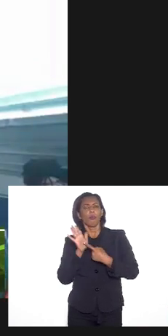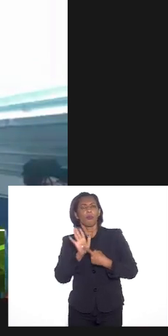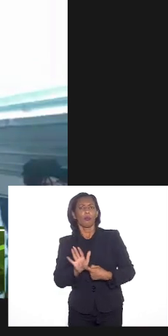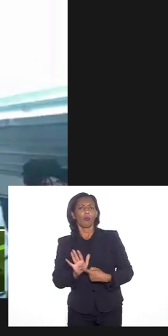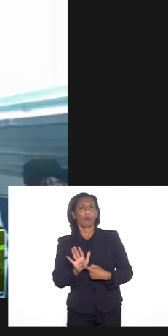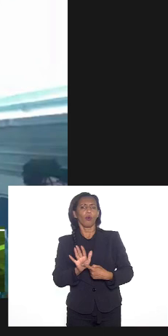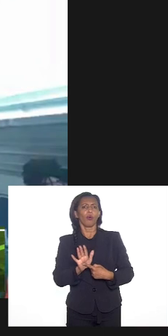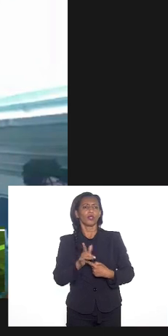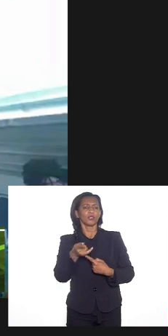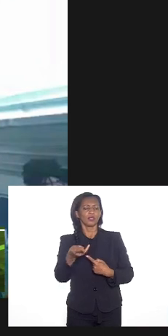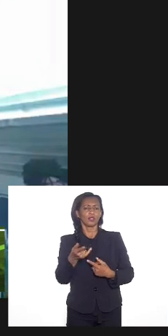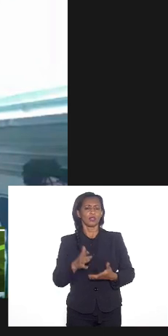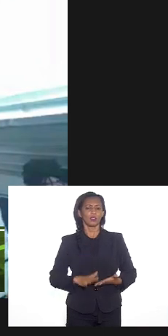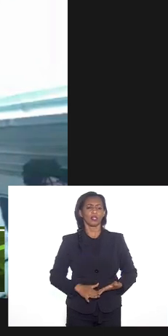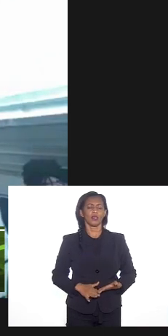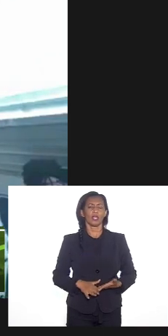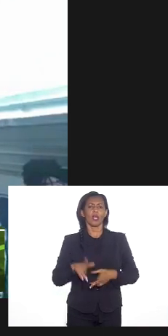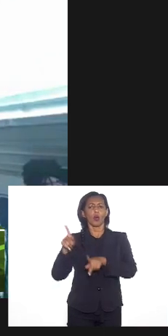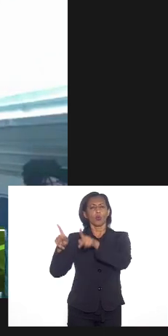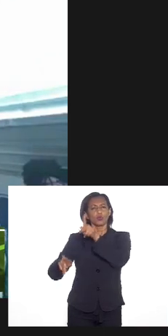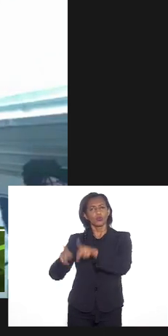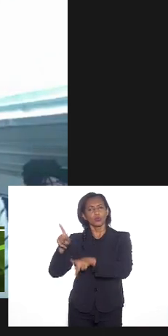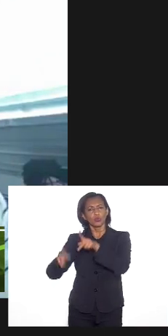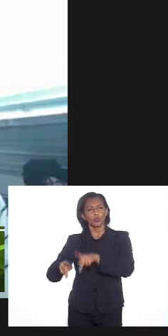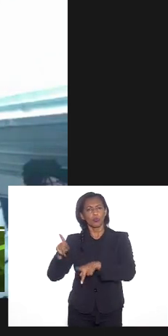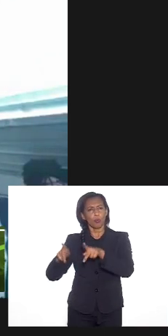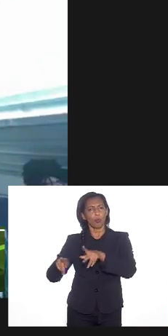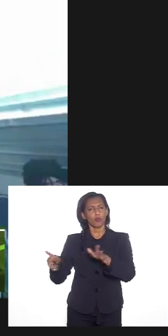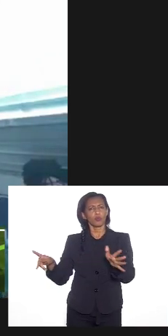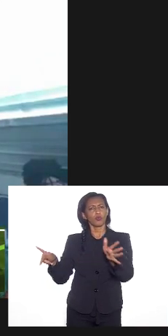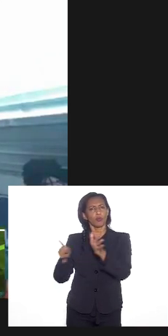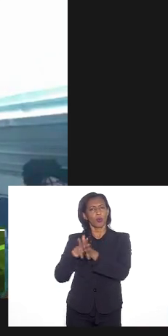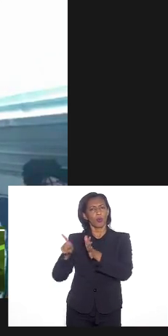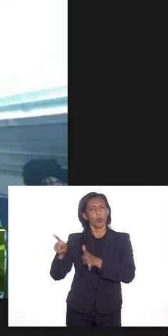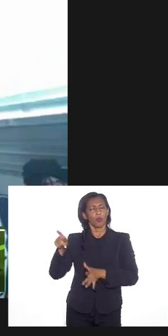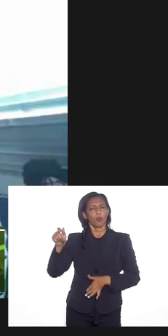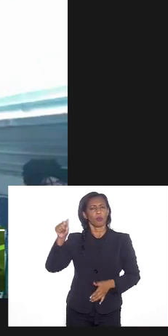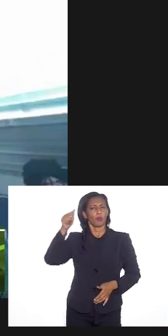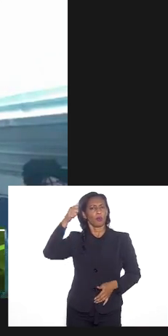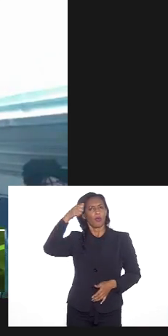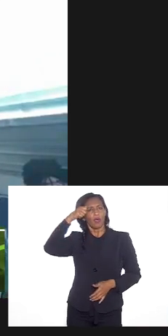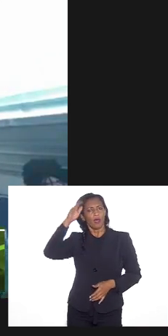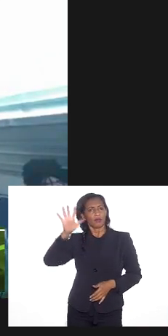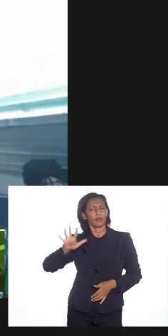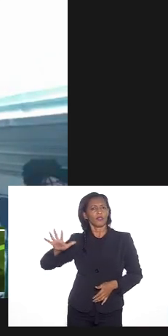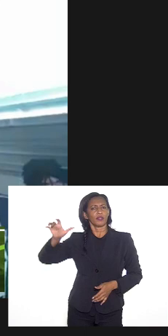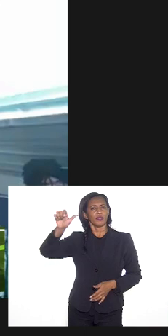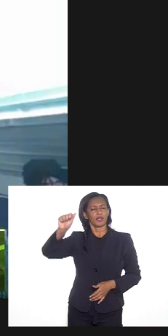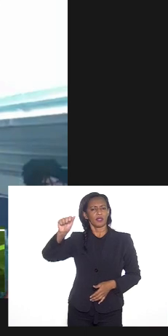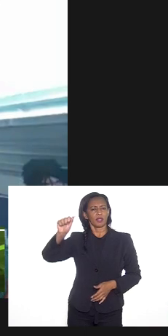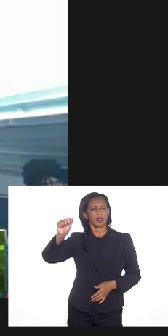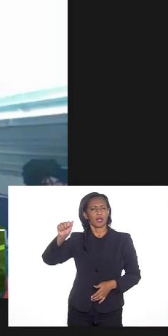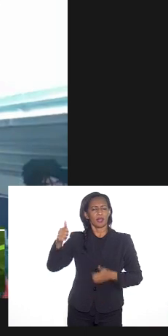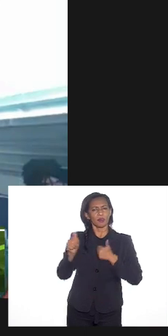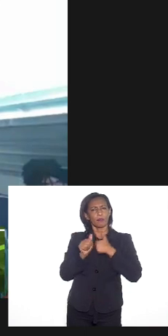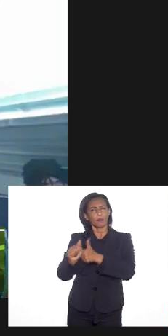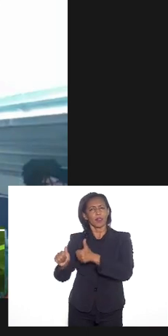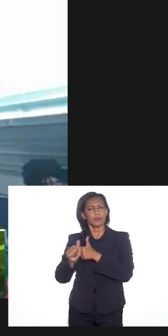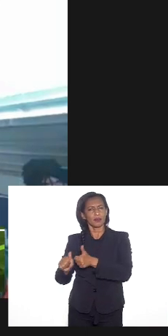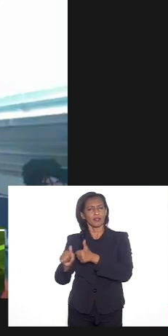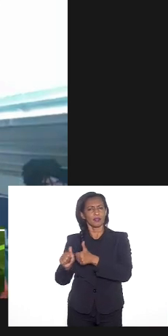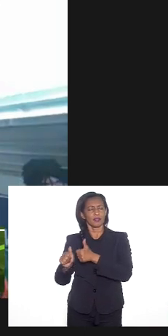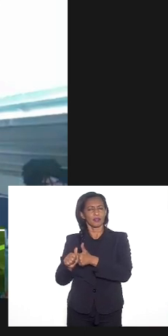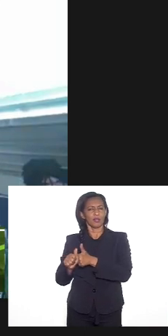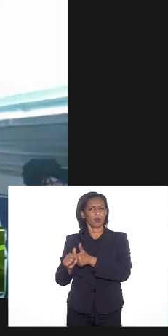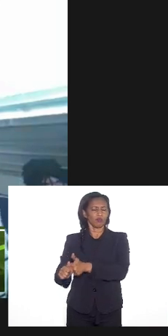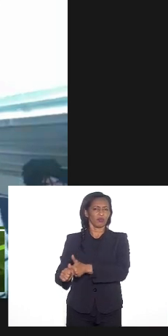a perseguição aos povos de matriz africana o que representa a perseguição e a tentativa